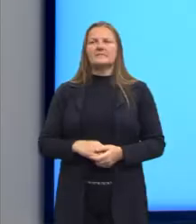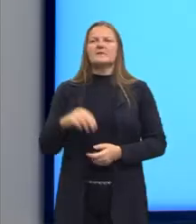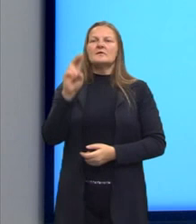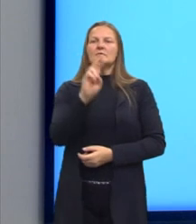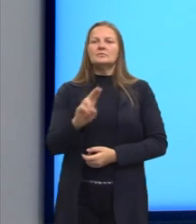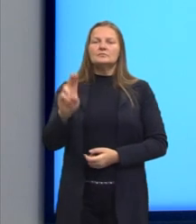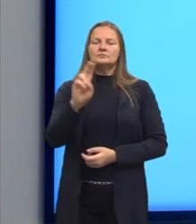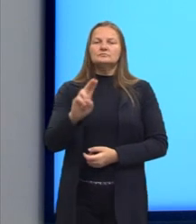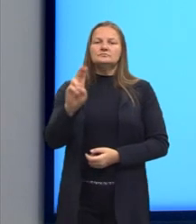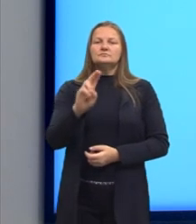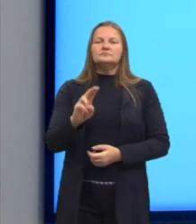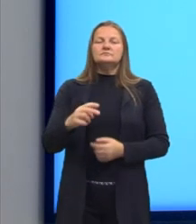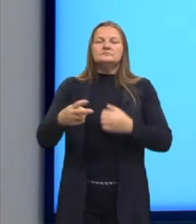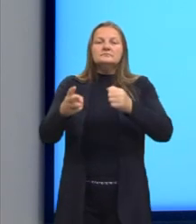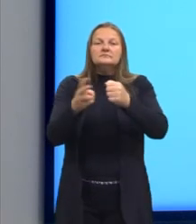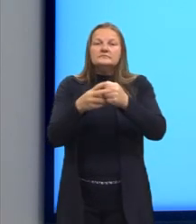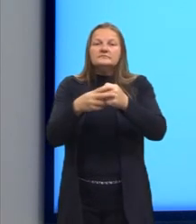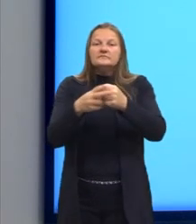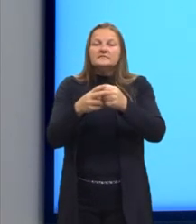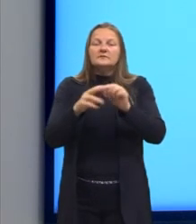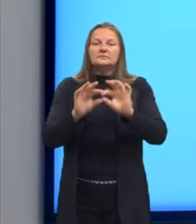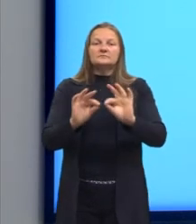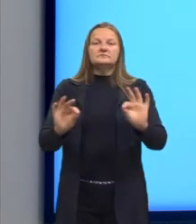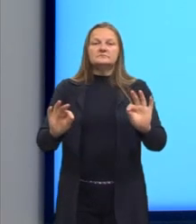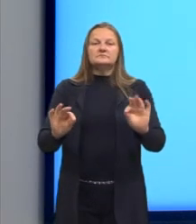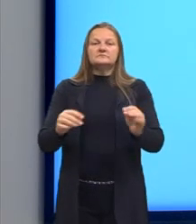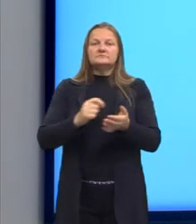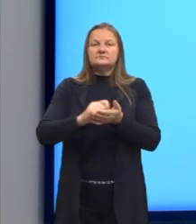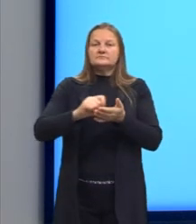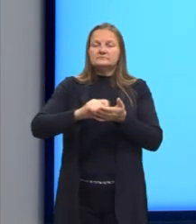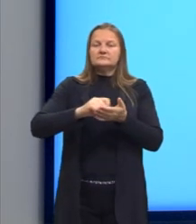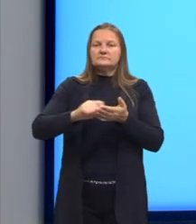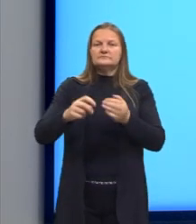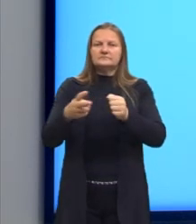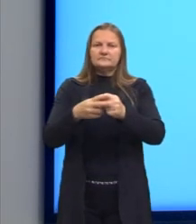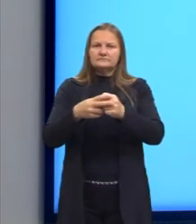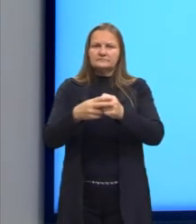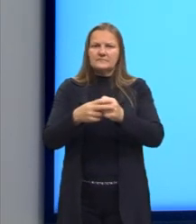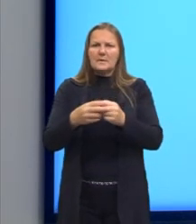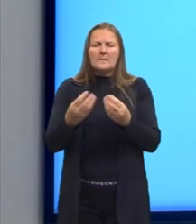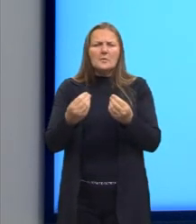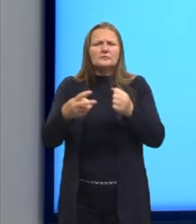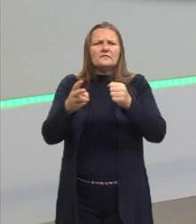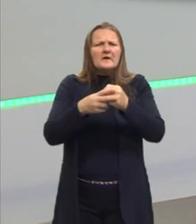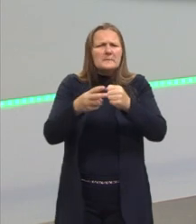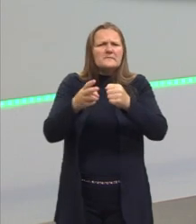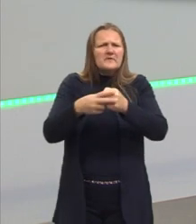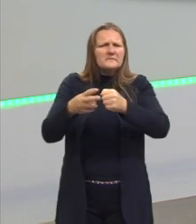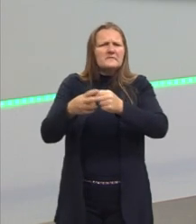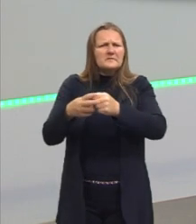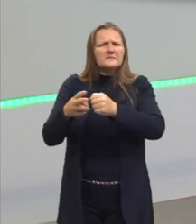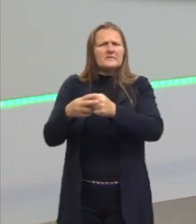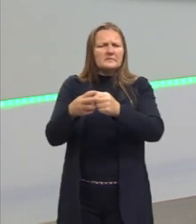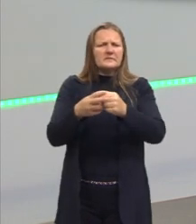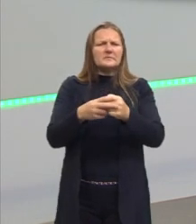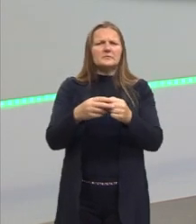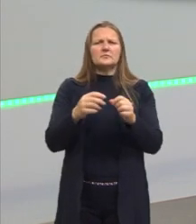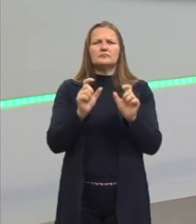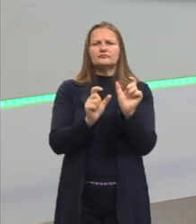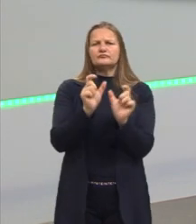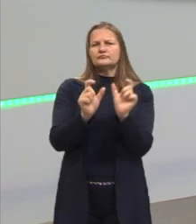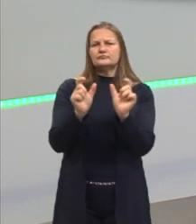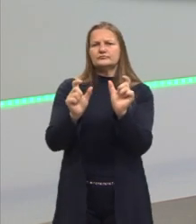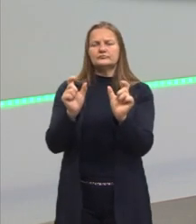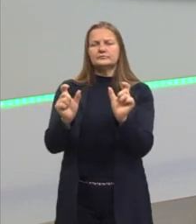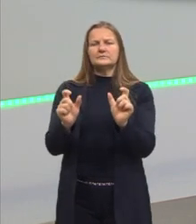Utilização de verbos na forma simples ao escrever. Não tem mais aquele monte de verbo conjugado de